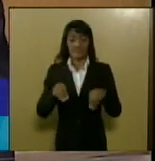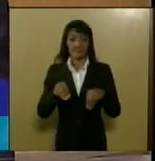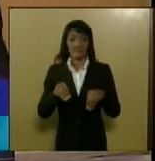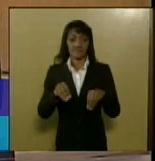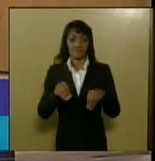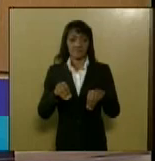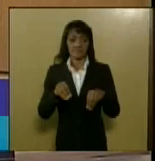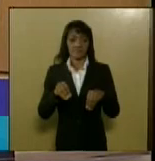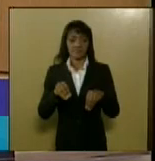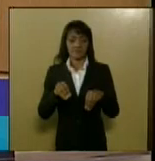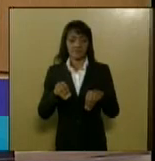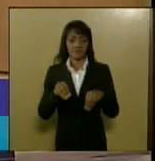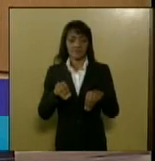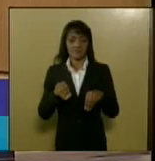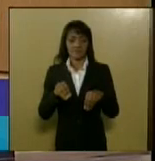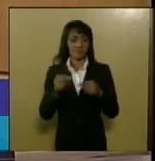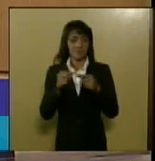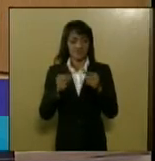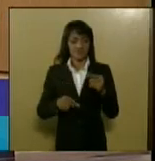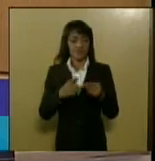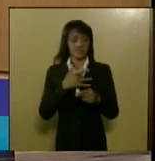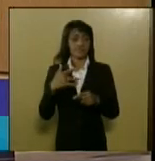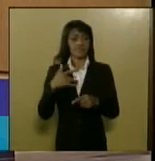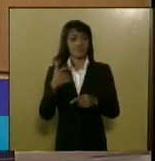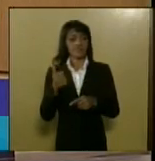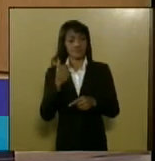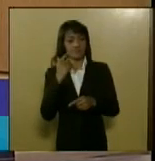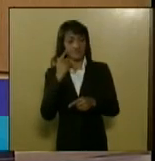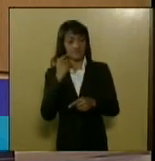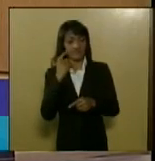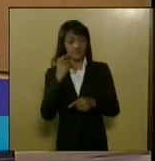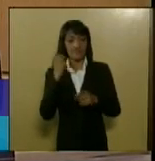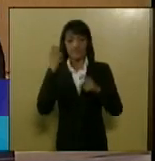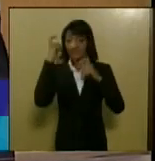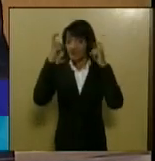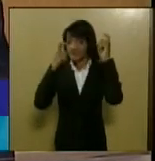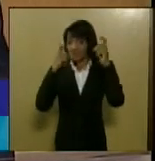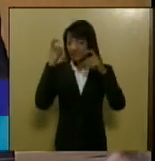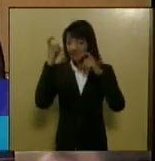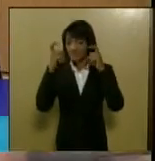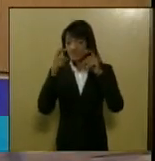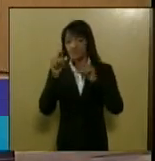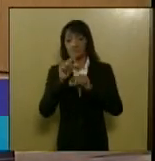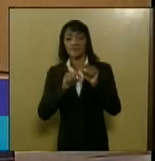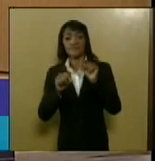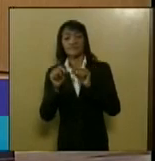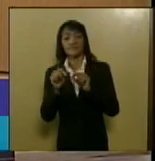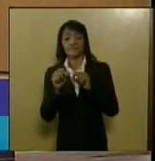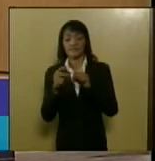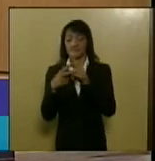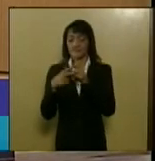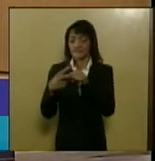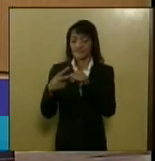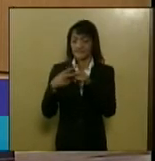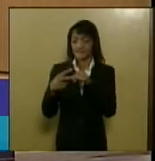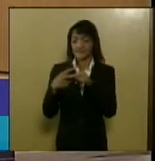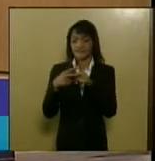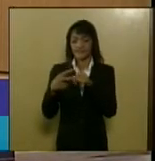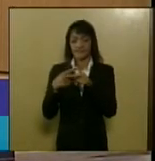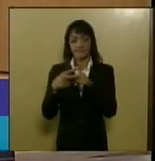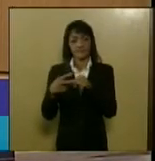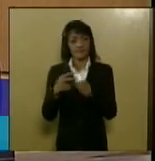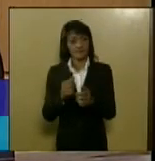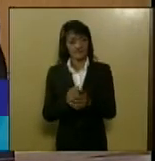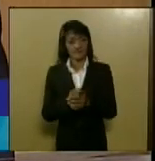mas o que nos preocupa de uma forma mais direta é o cigarro porque nesta forma